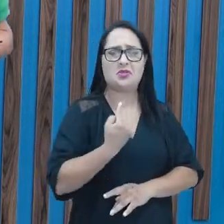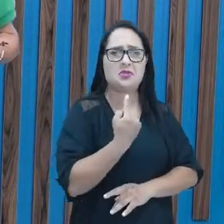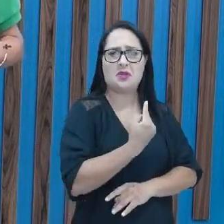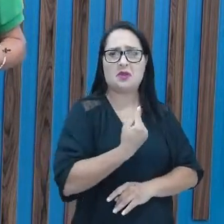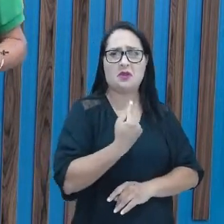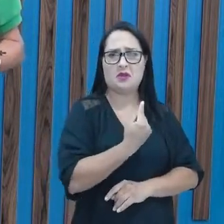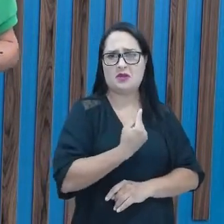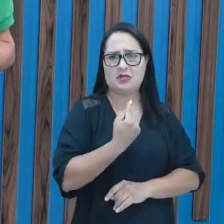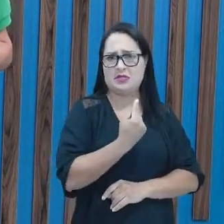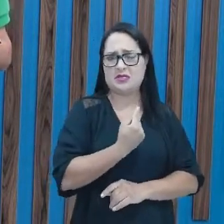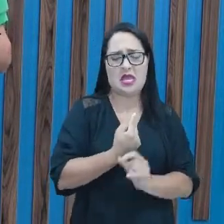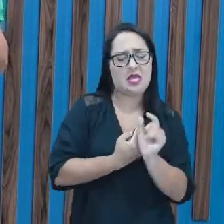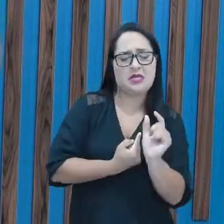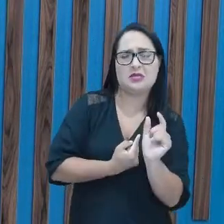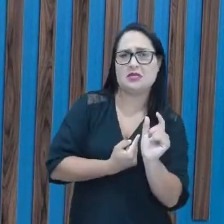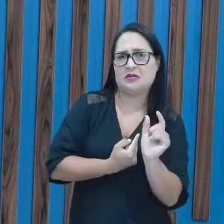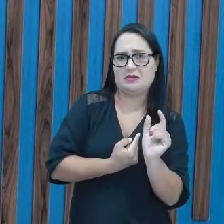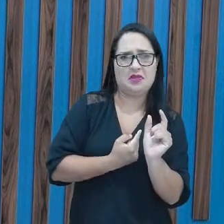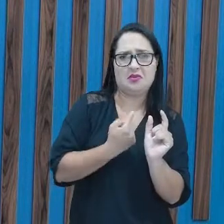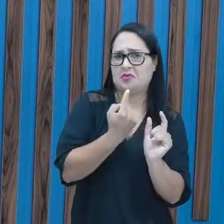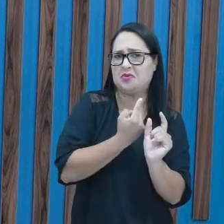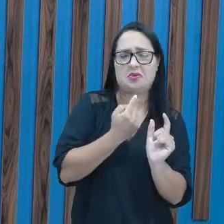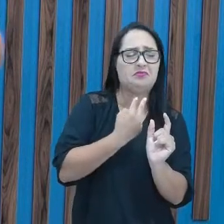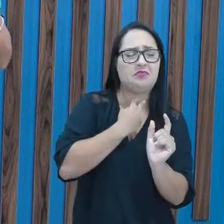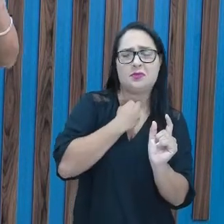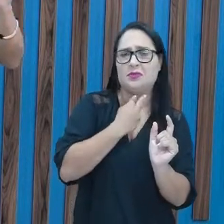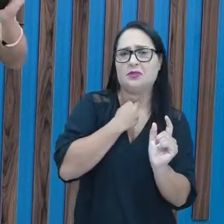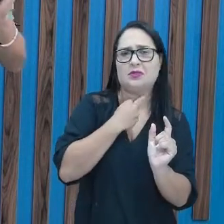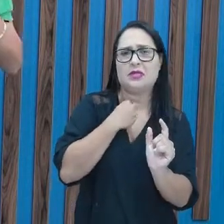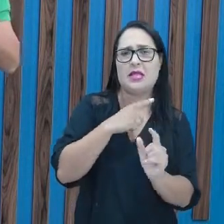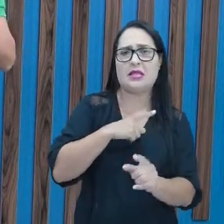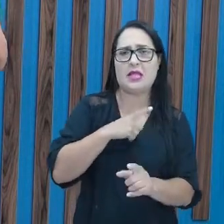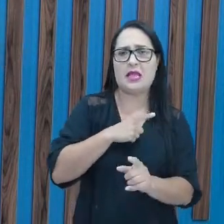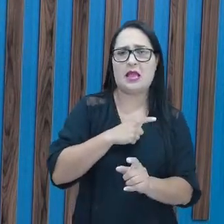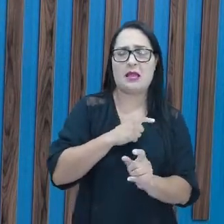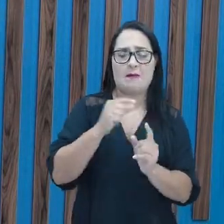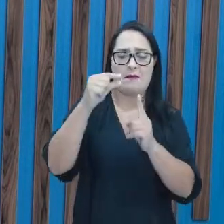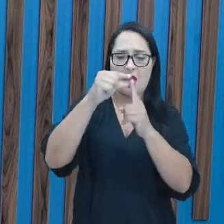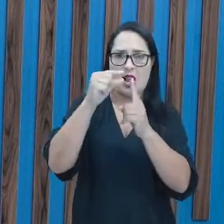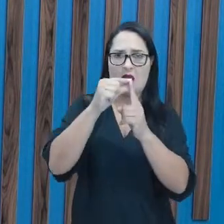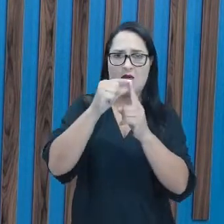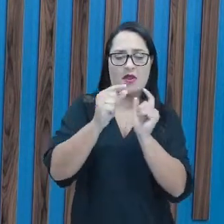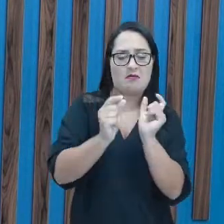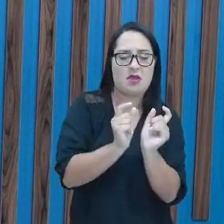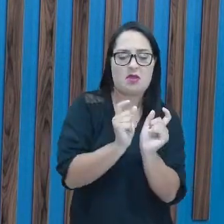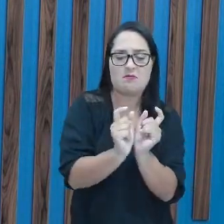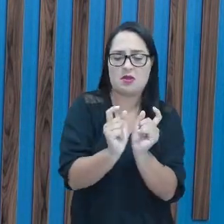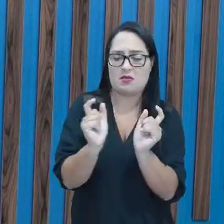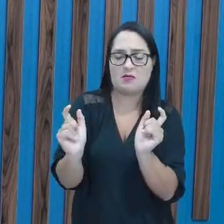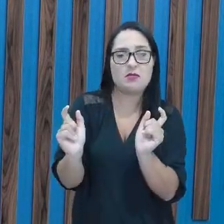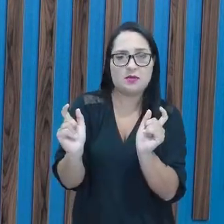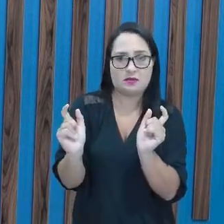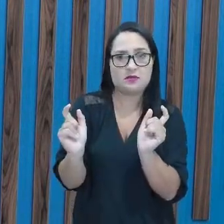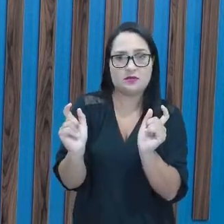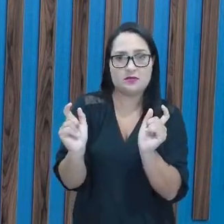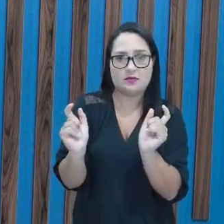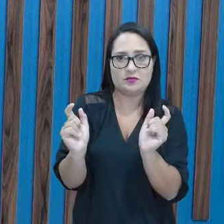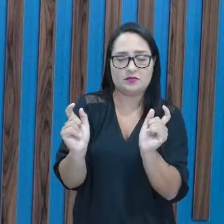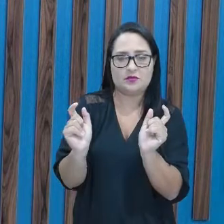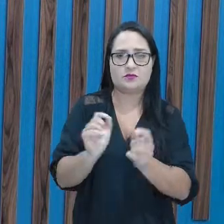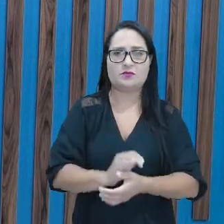de uma sílaba. Então, existe a palavra. Ao dividir a palavra em sílabas, tá? Em